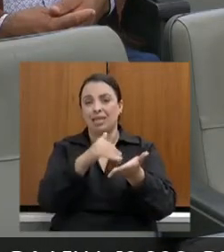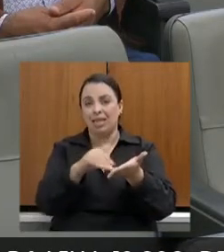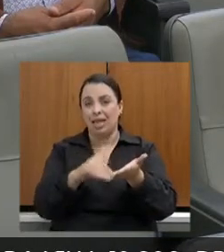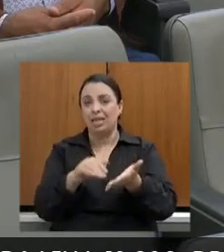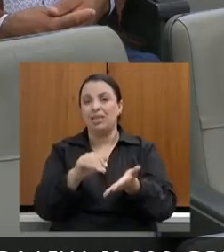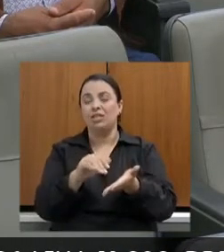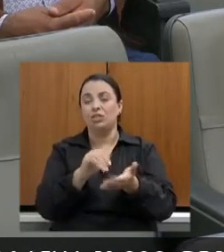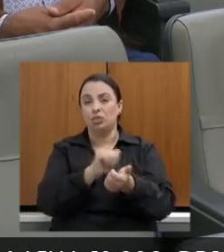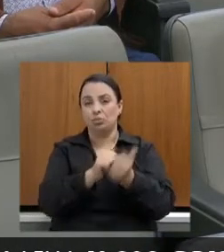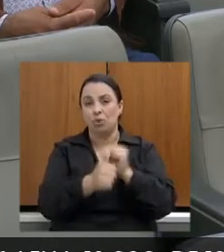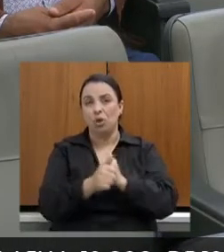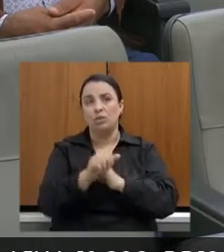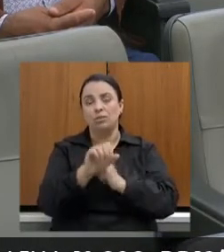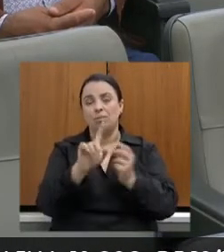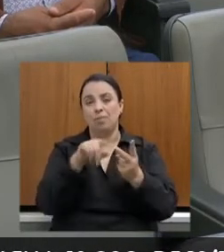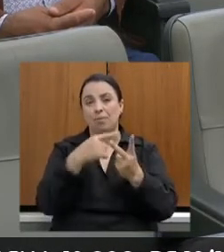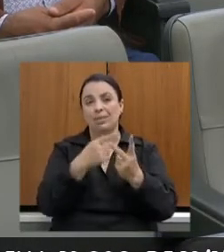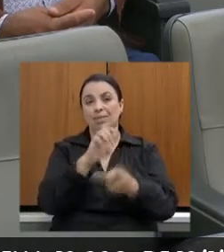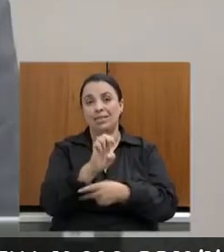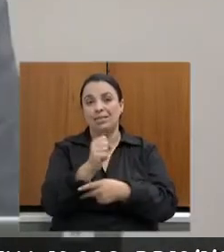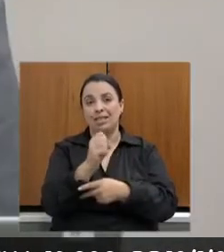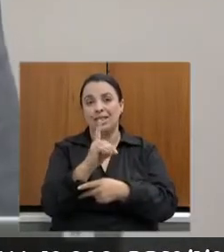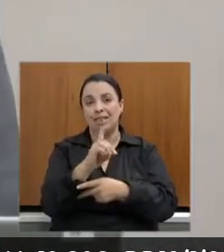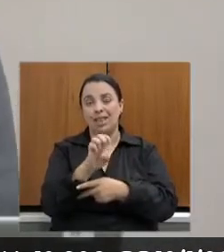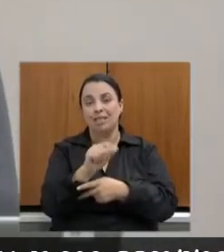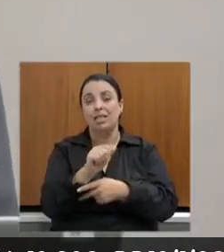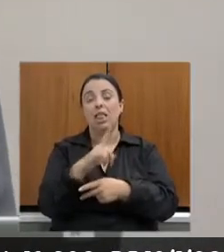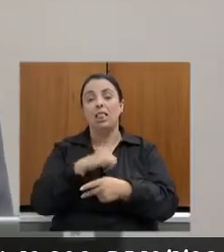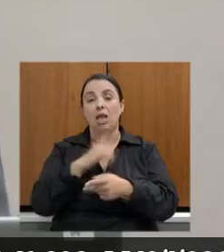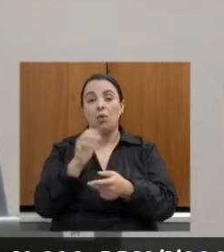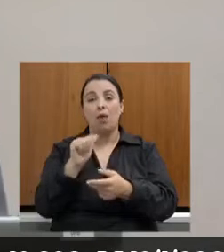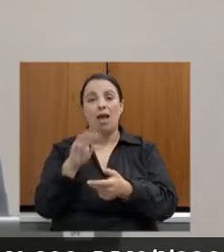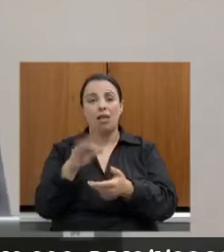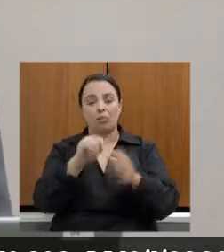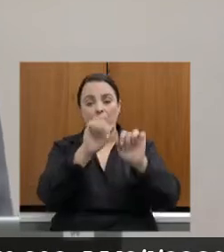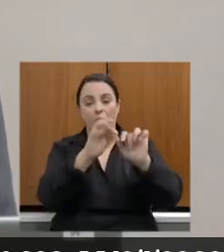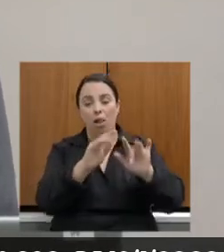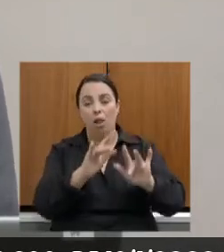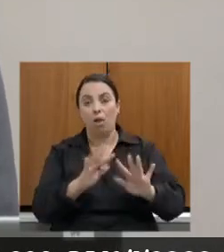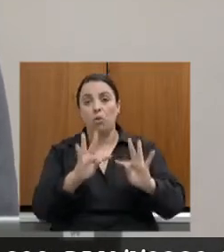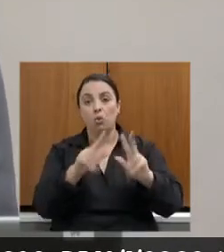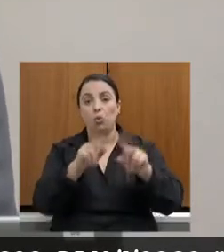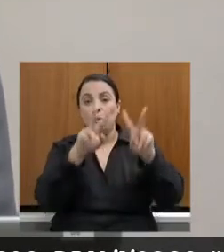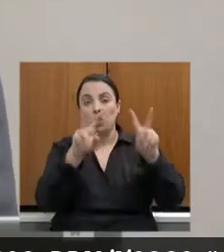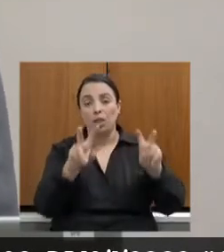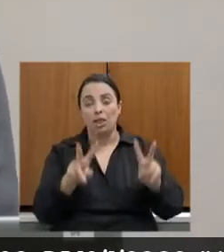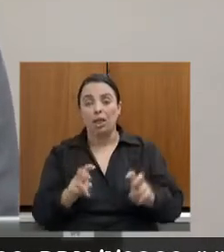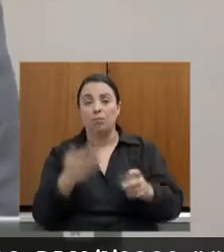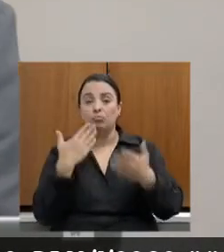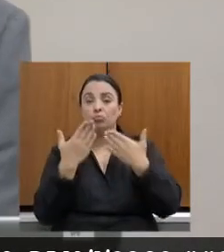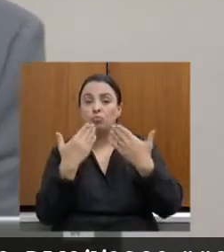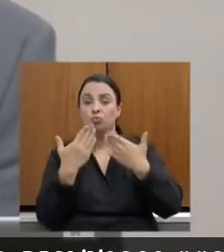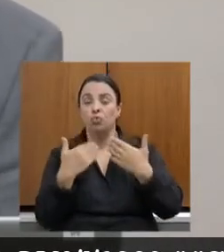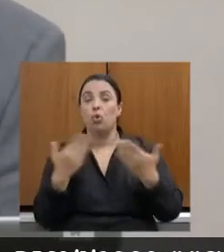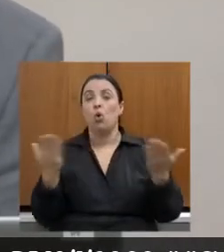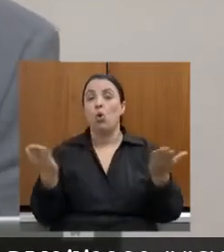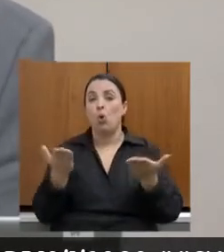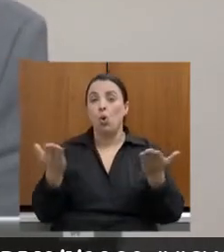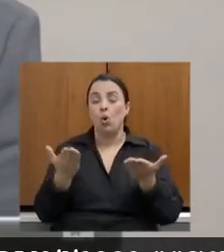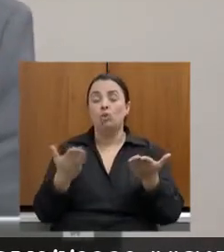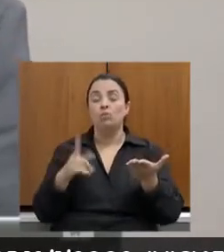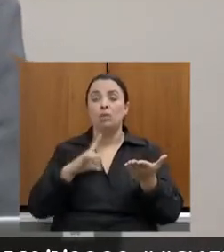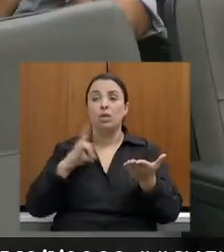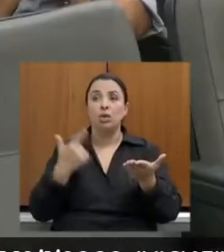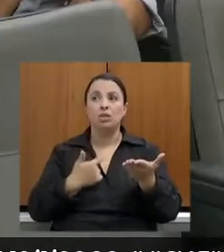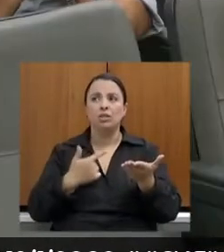tratamos aqui hoje para que a gente possa, em conjunto, traçar esse caminho que nós tiramos aqui.